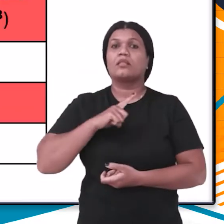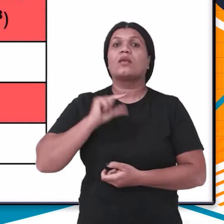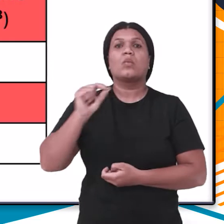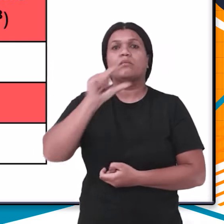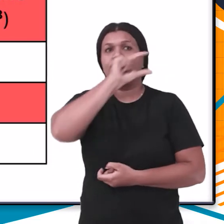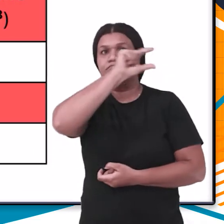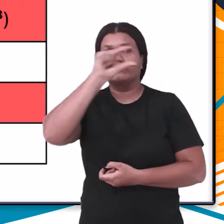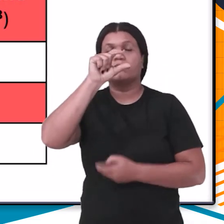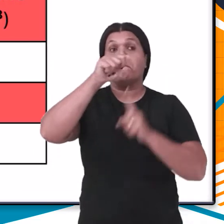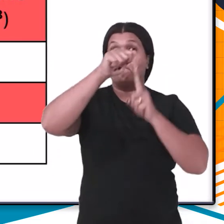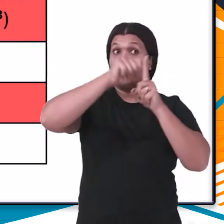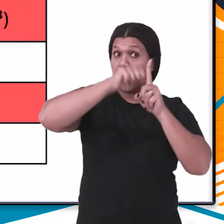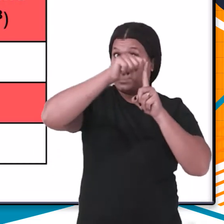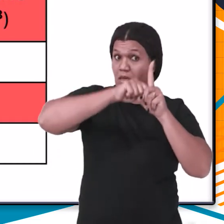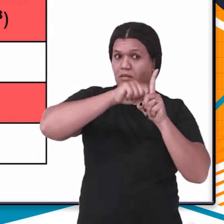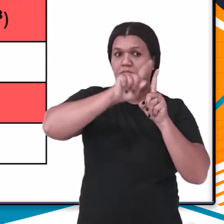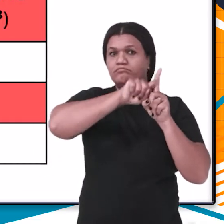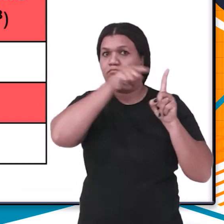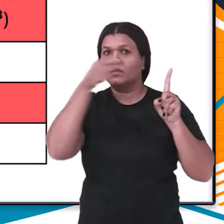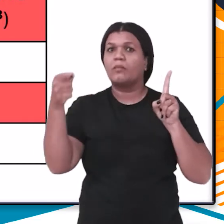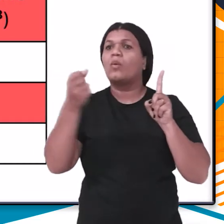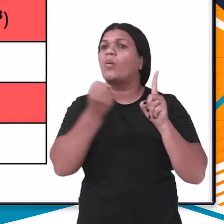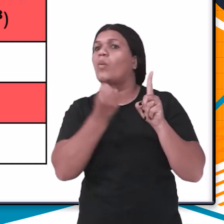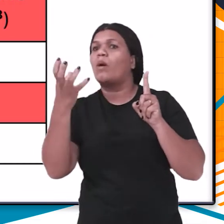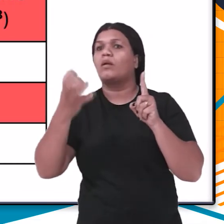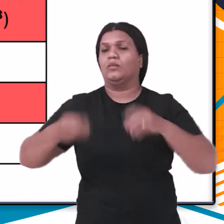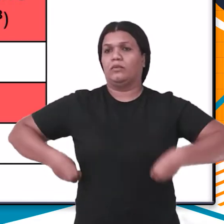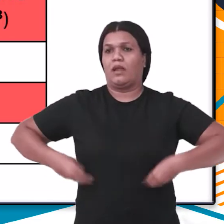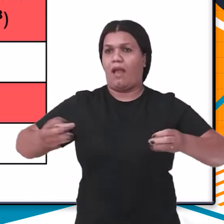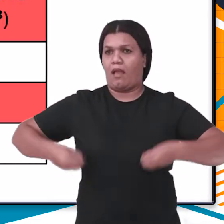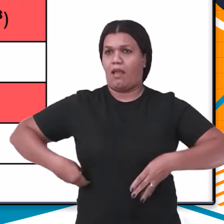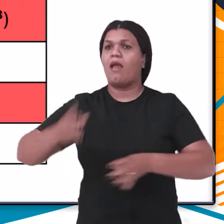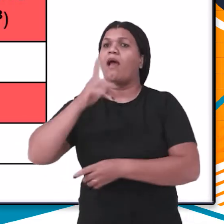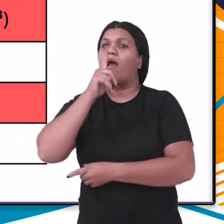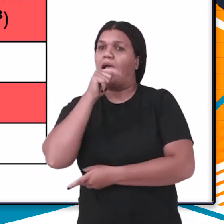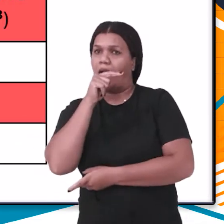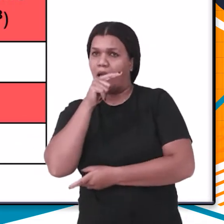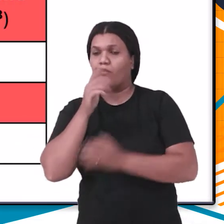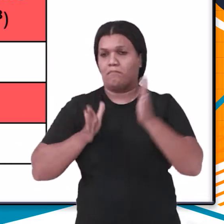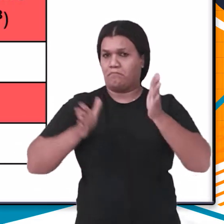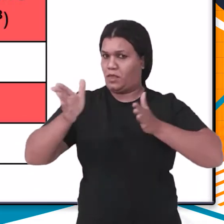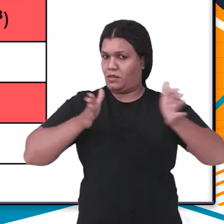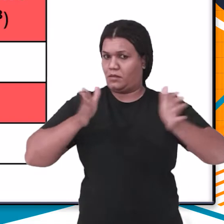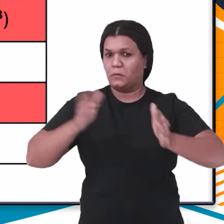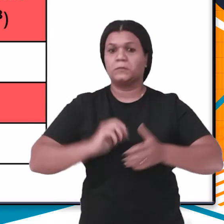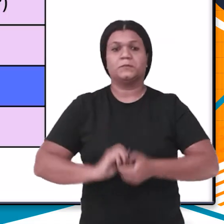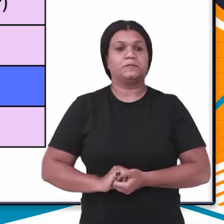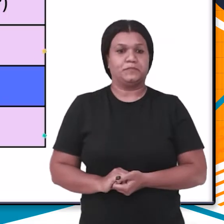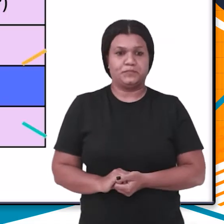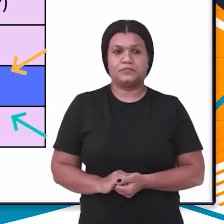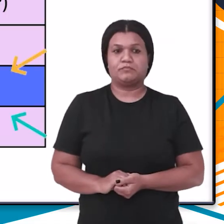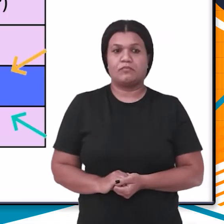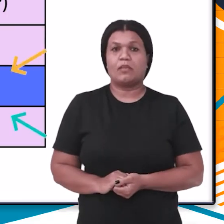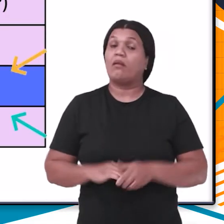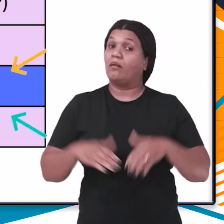um par mês seguido da quantidade de água consumida naquele período.